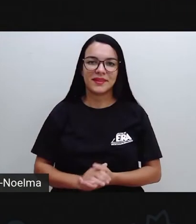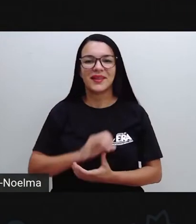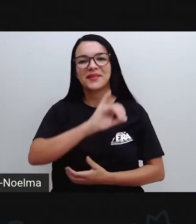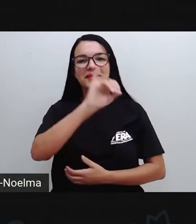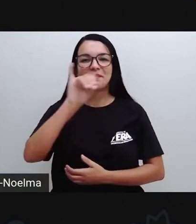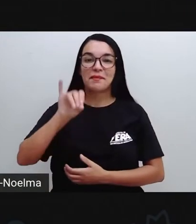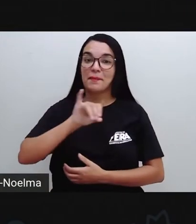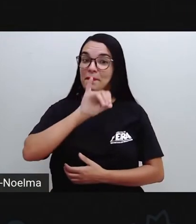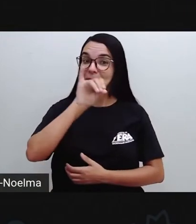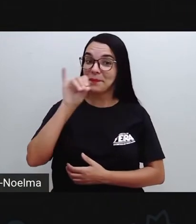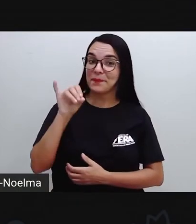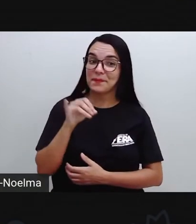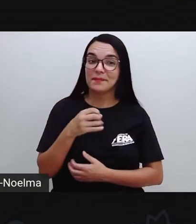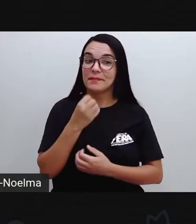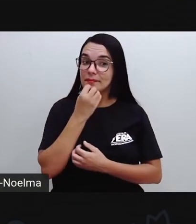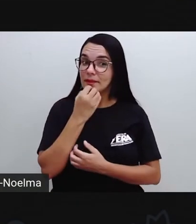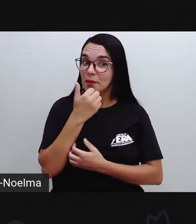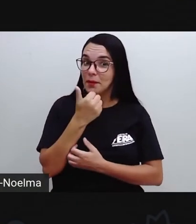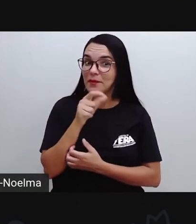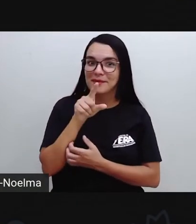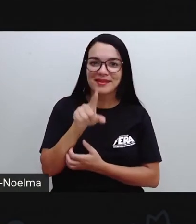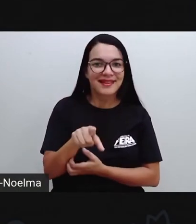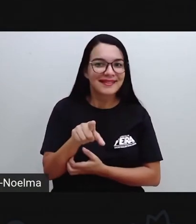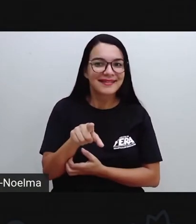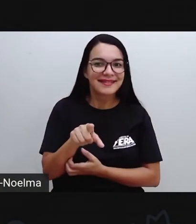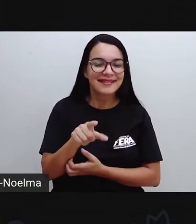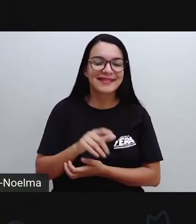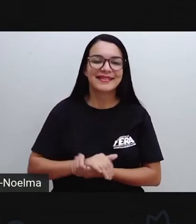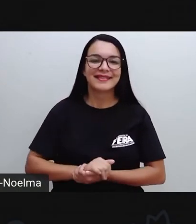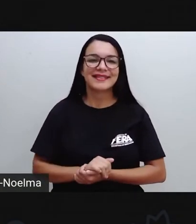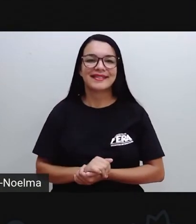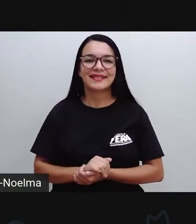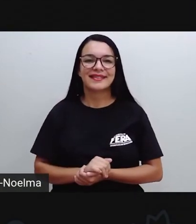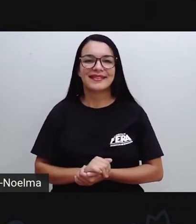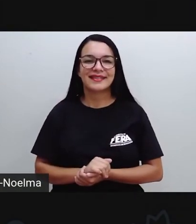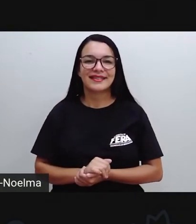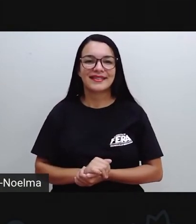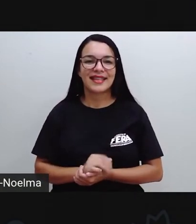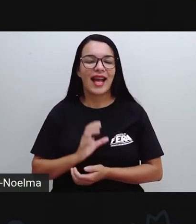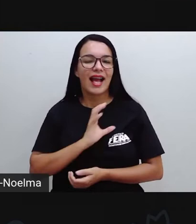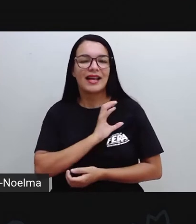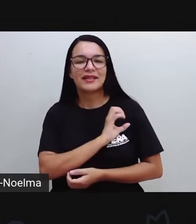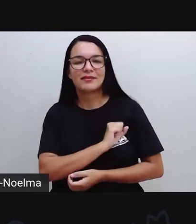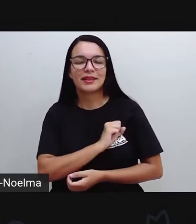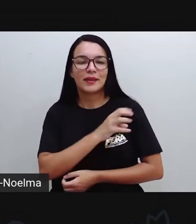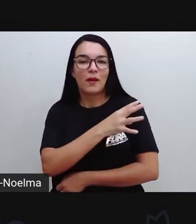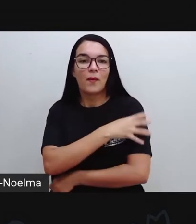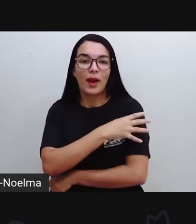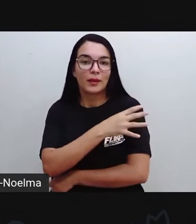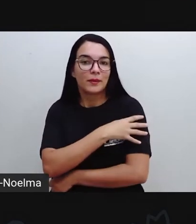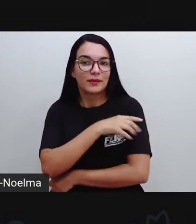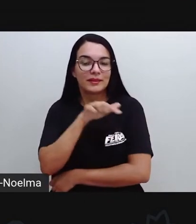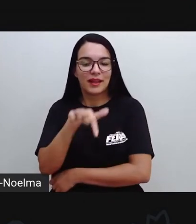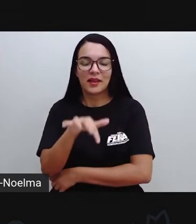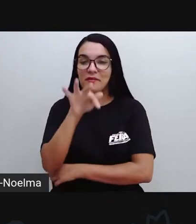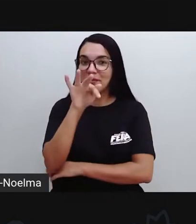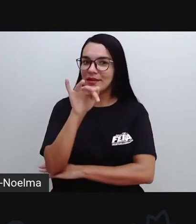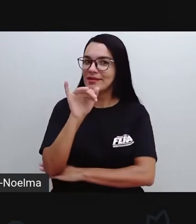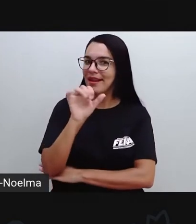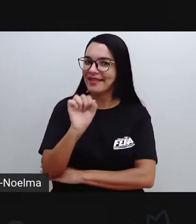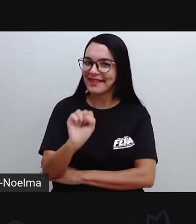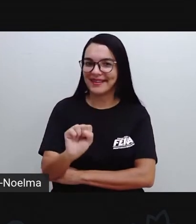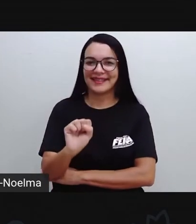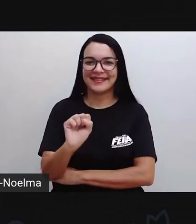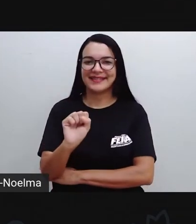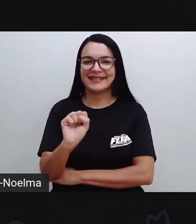Olá, amores, e aí, tudo bem com vocês? Nossos queridos e amados quartos anos da cidade de Feira